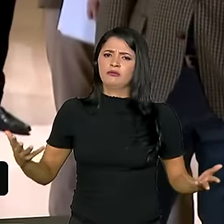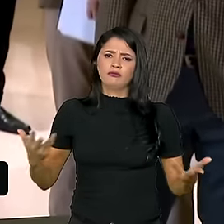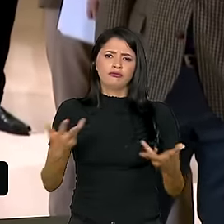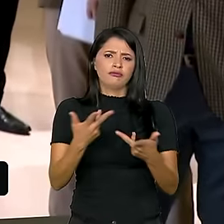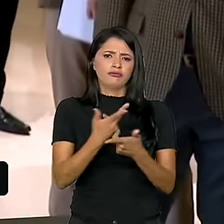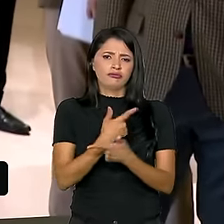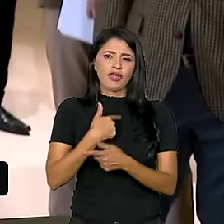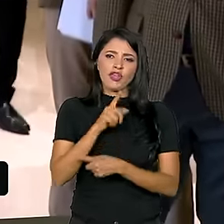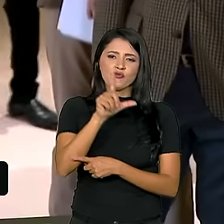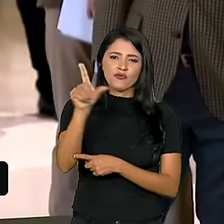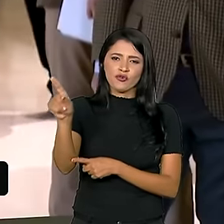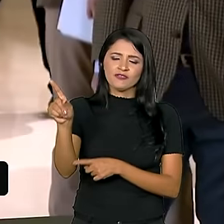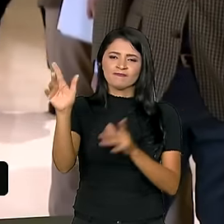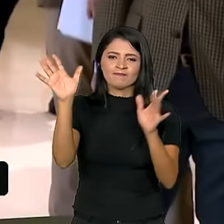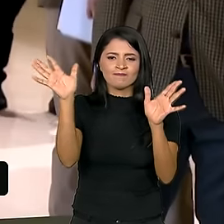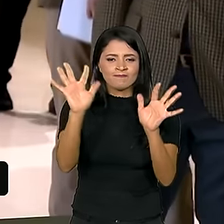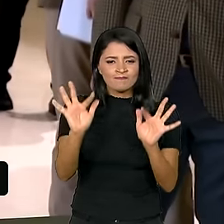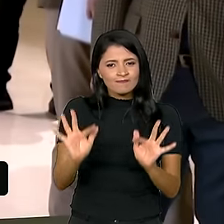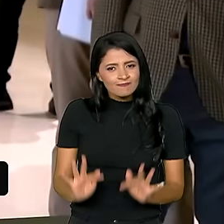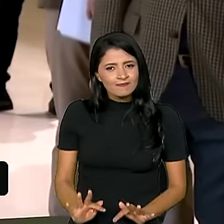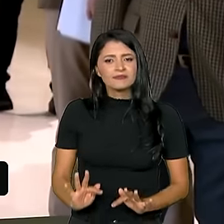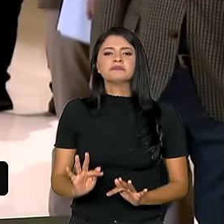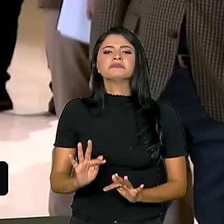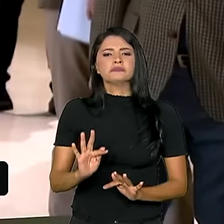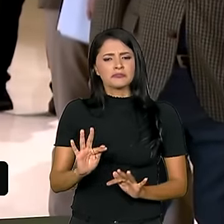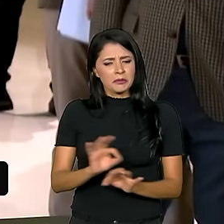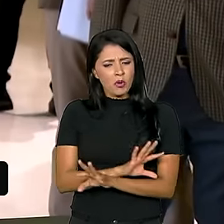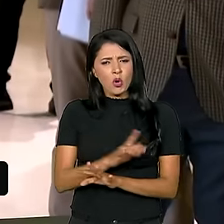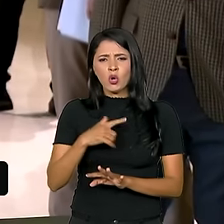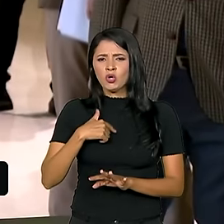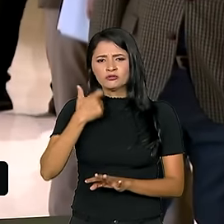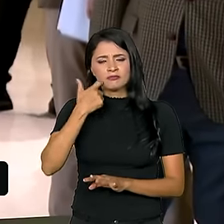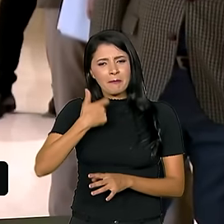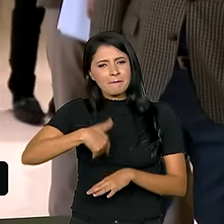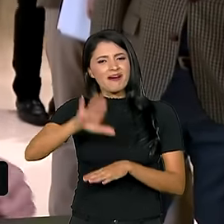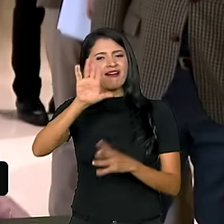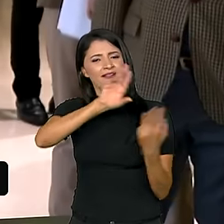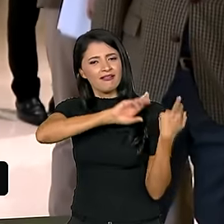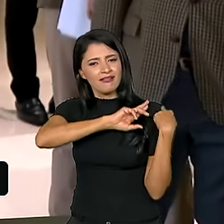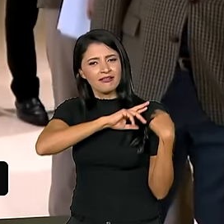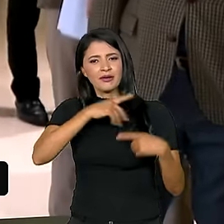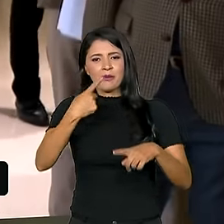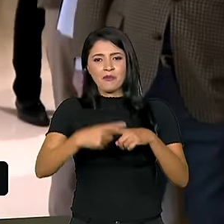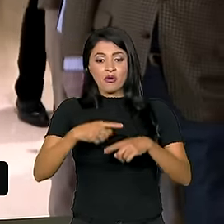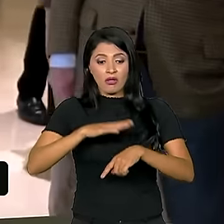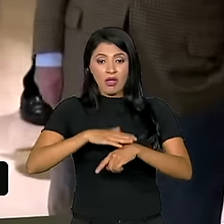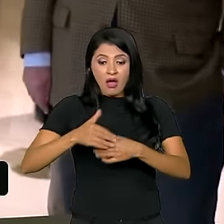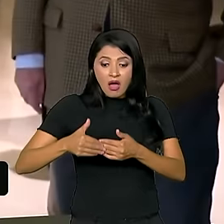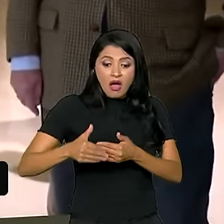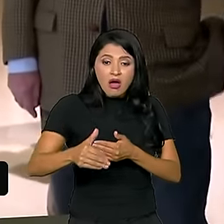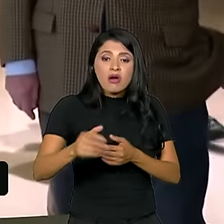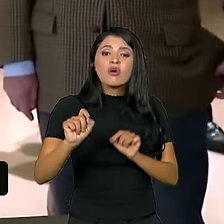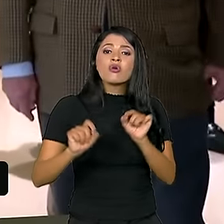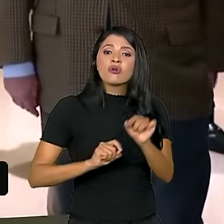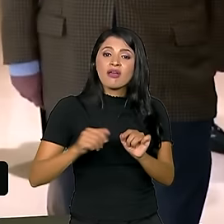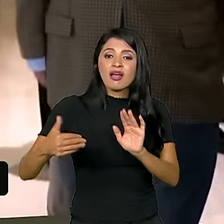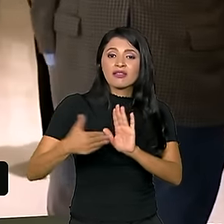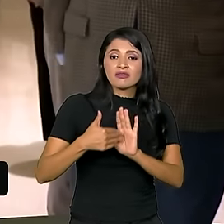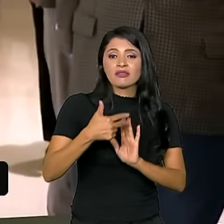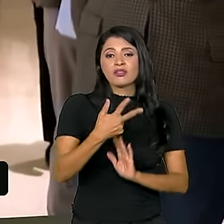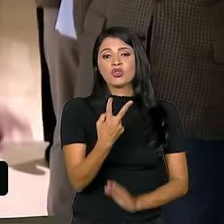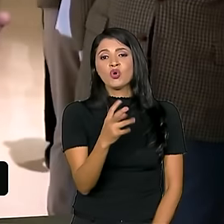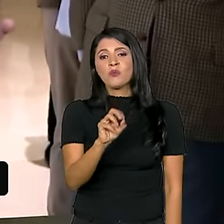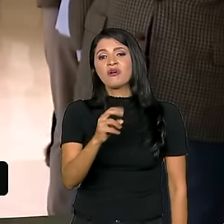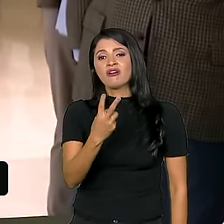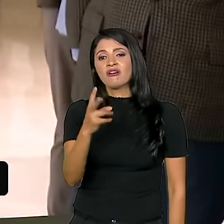Então, eu saio daqui muito satisfeito, muito realizado, com muito mais responsabilidade, porque a partir de agora, até 2025,